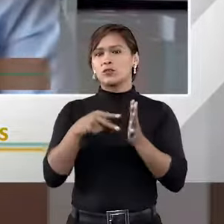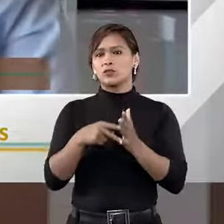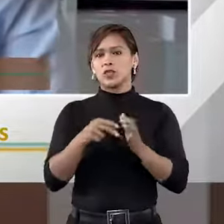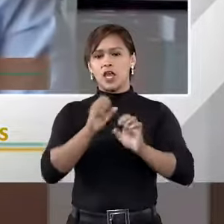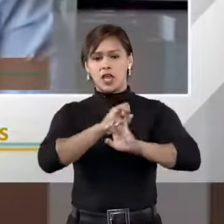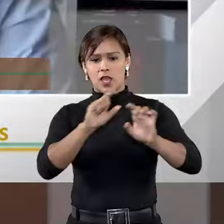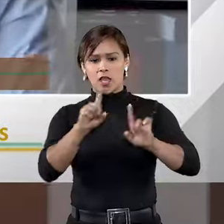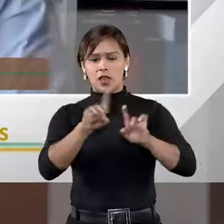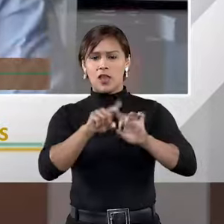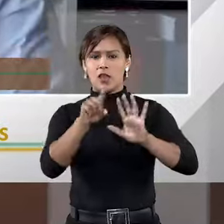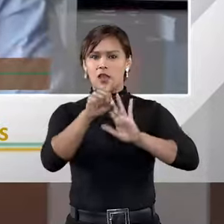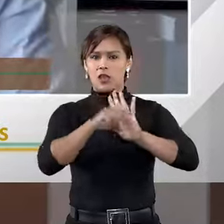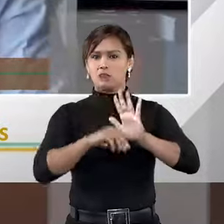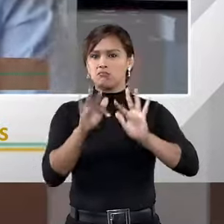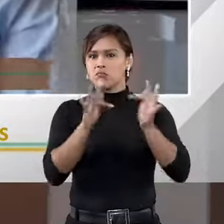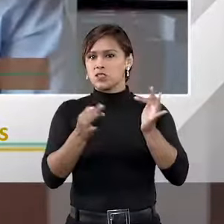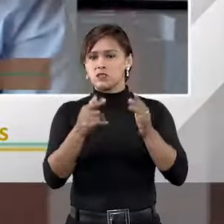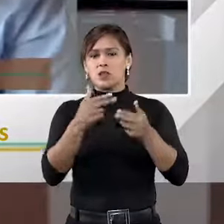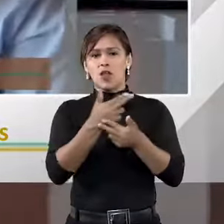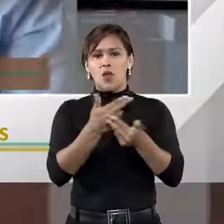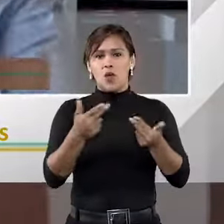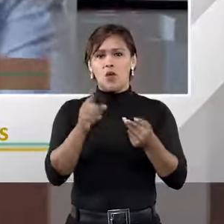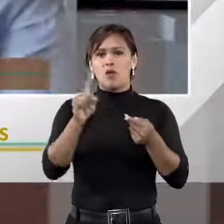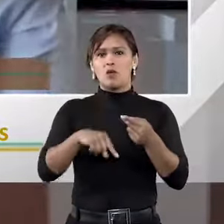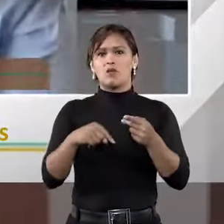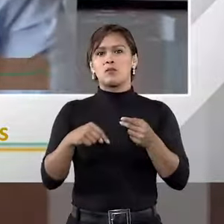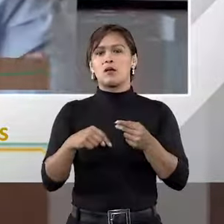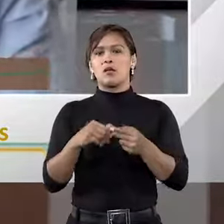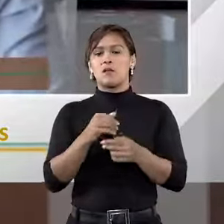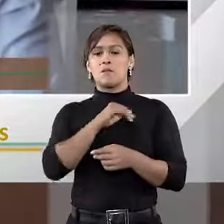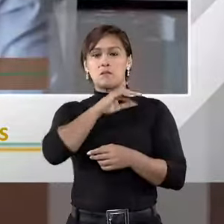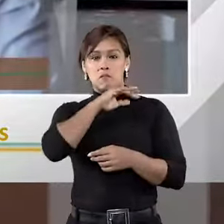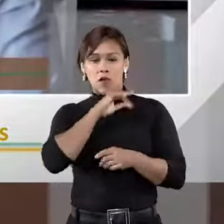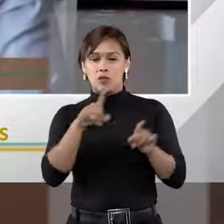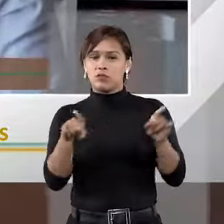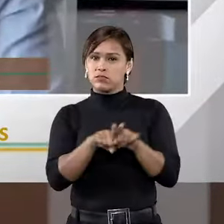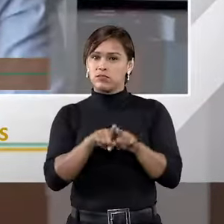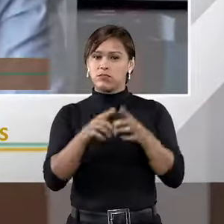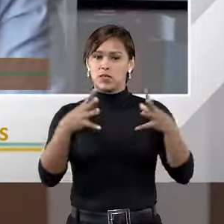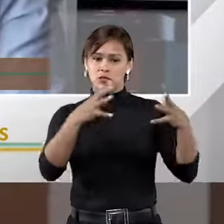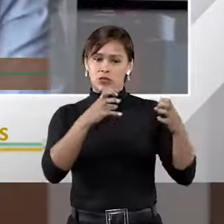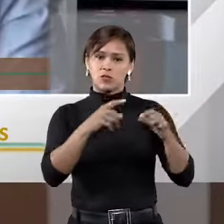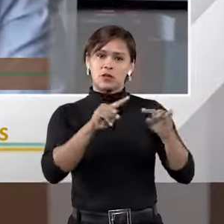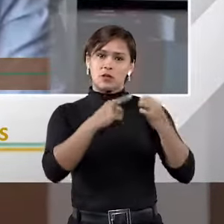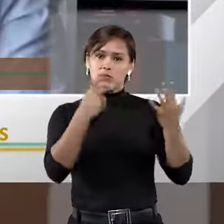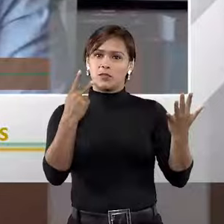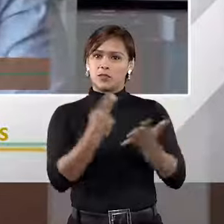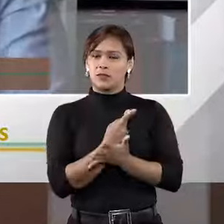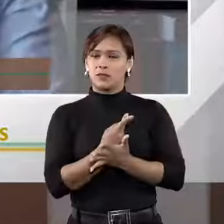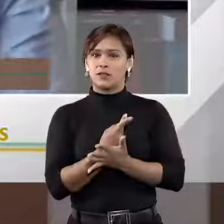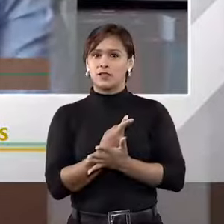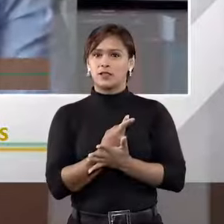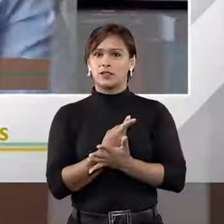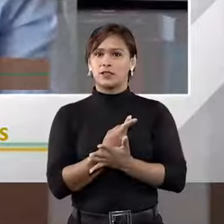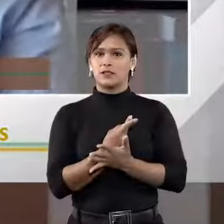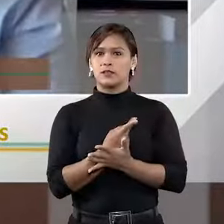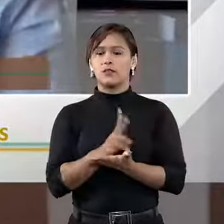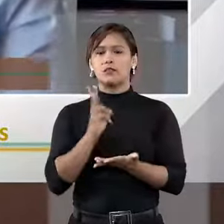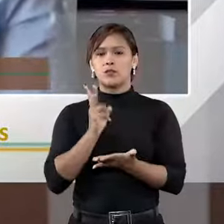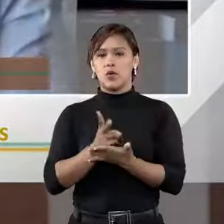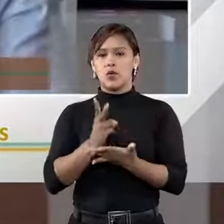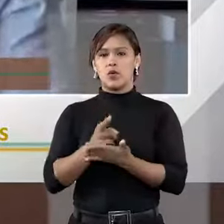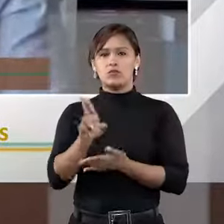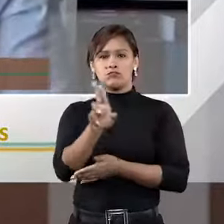modo clássico de solução de conflito, em alguma medida, um modo maldito de solução de conflito, mas que vem sendo...